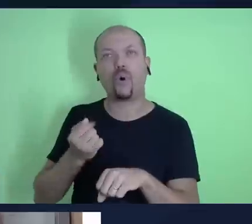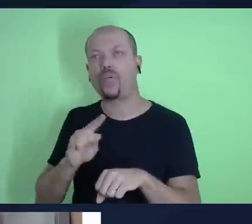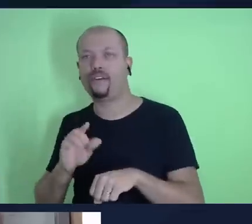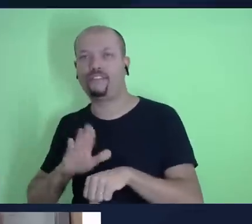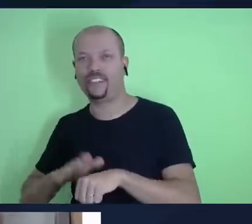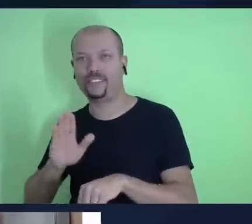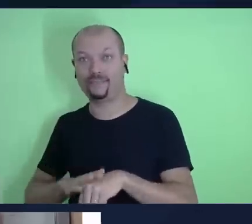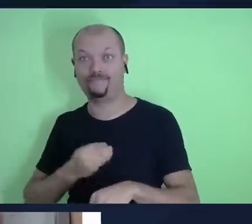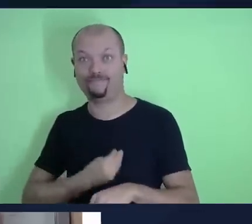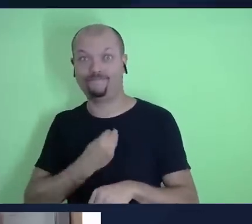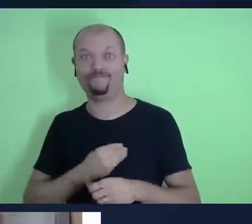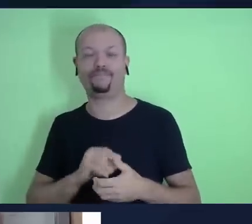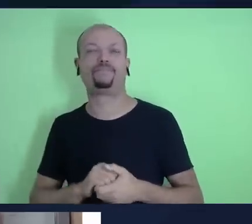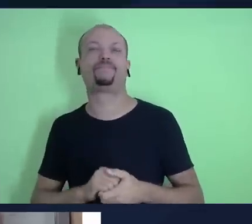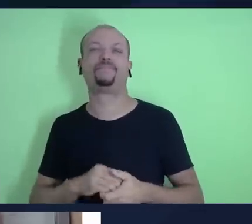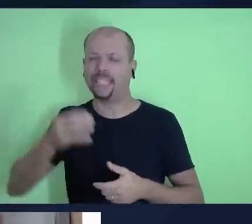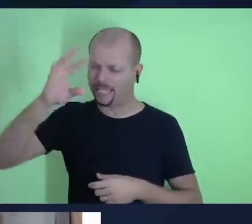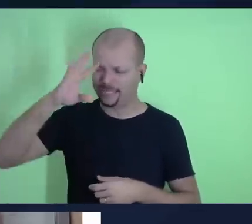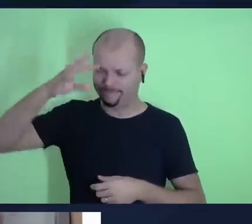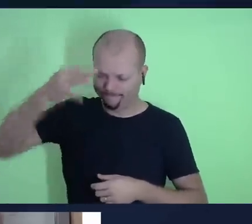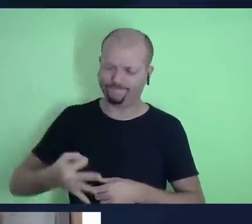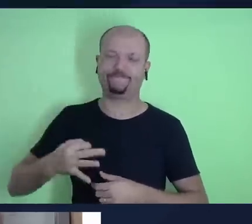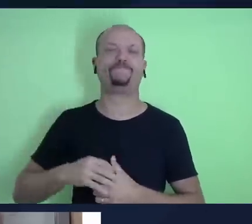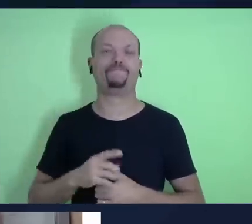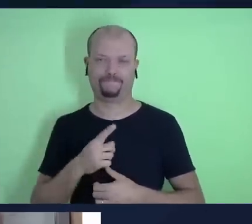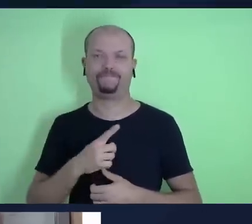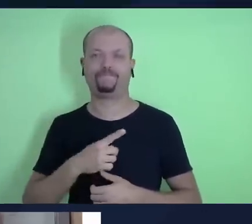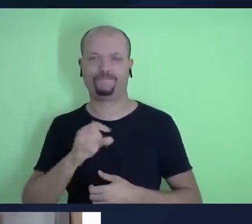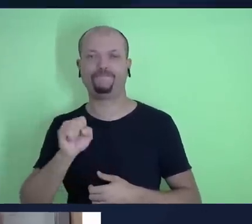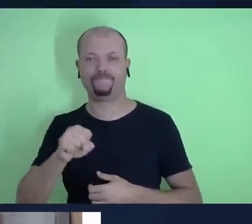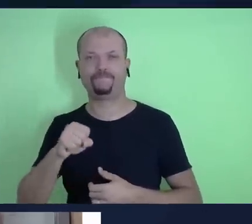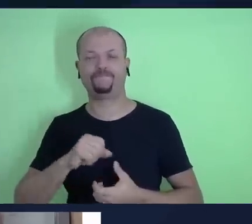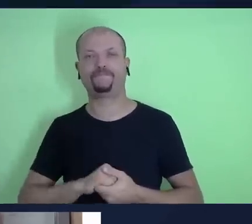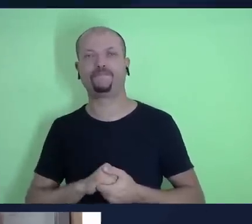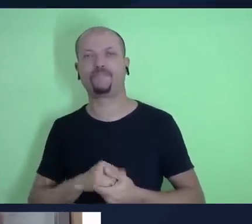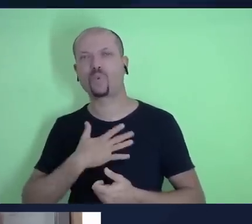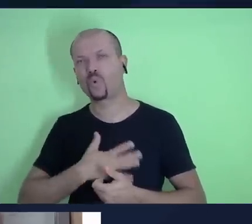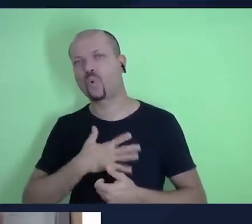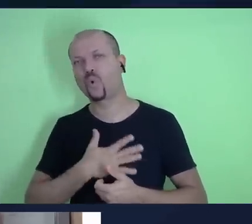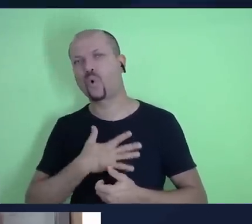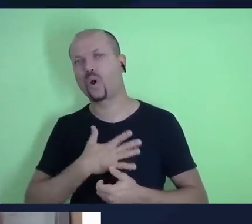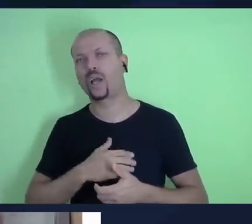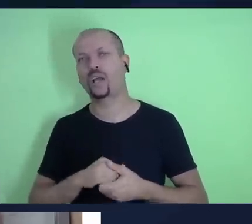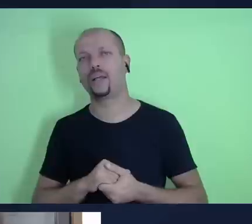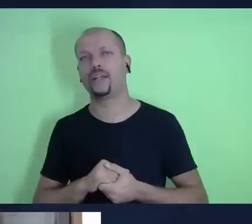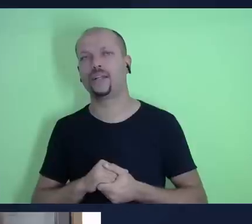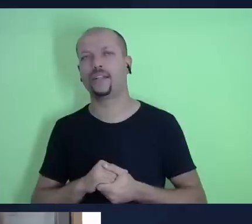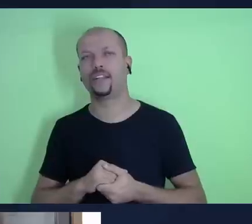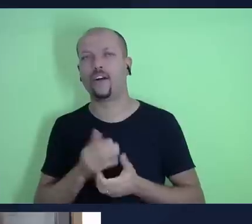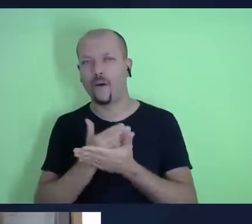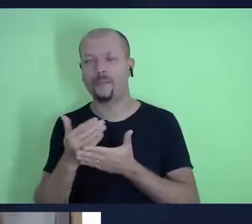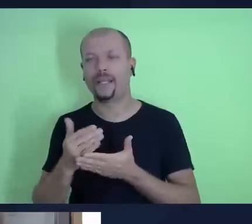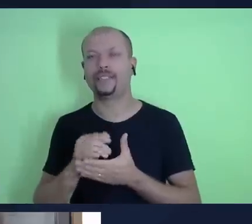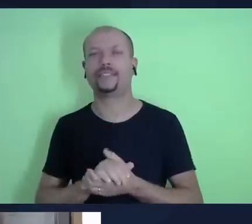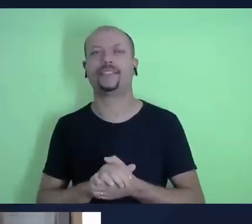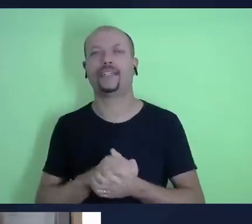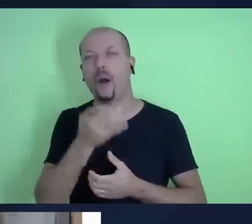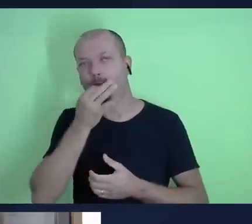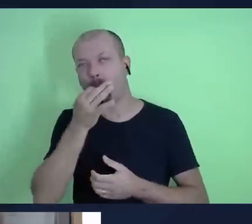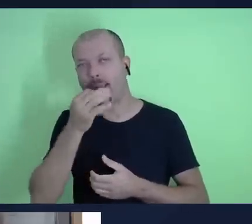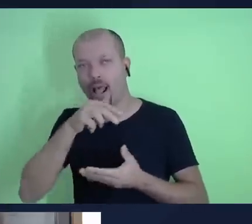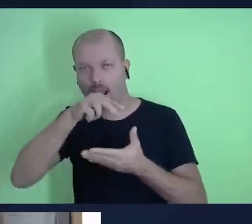com certeza pastor Júlio eu gostaria de começar lendo